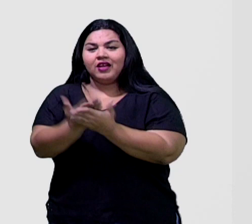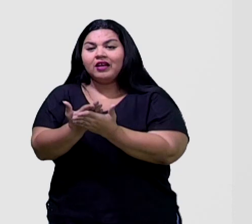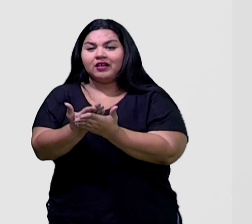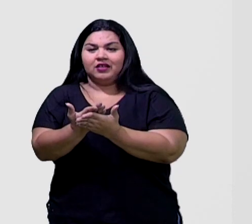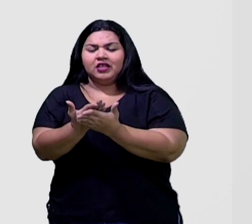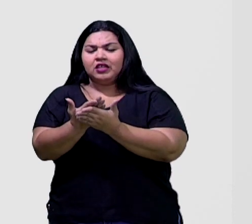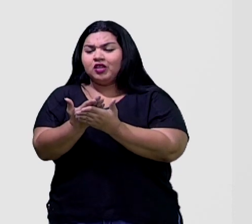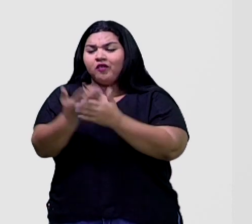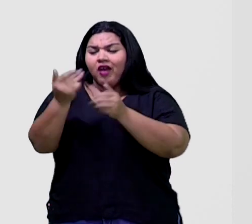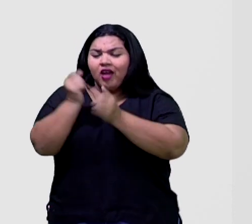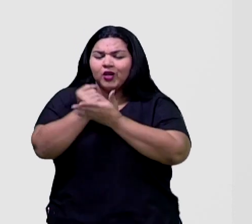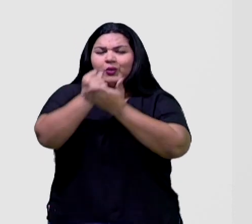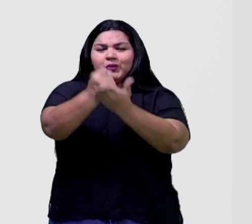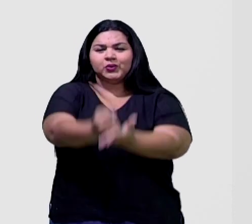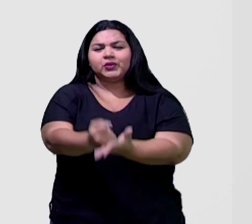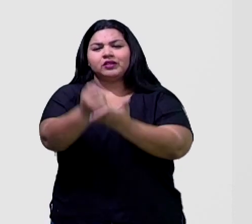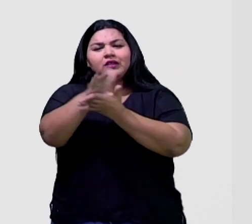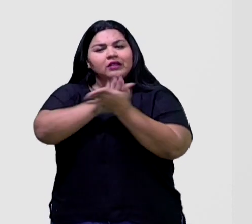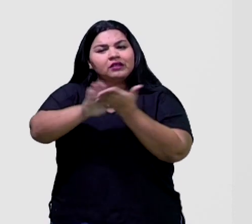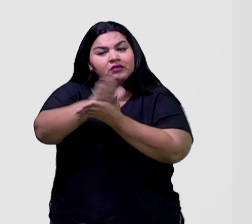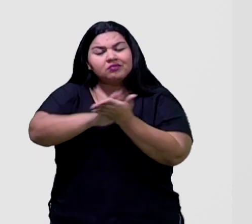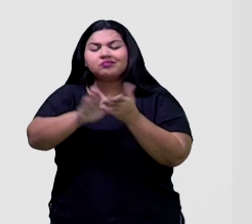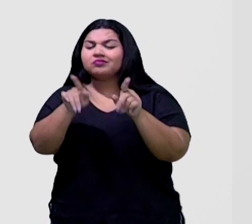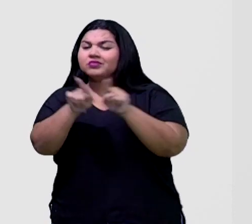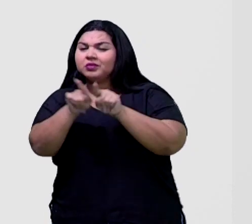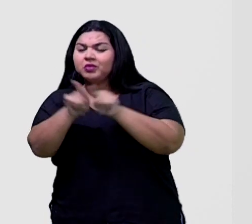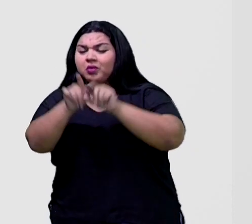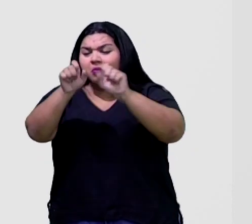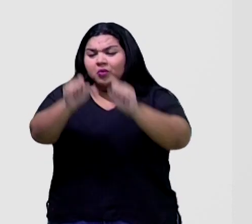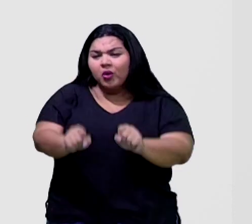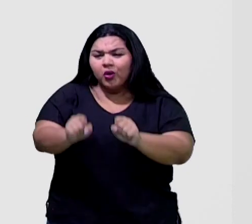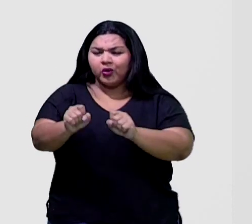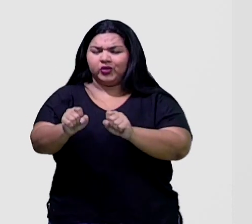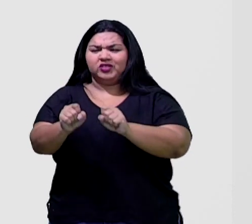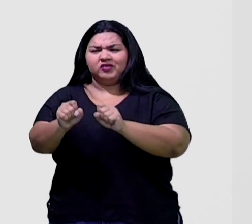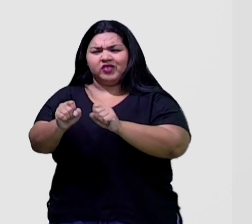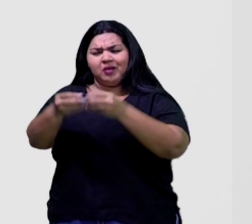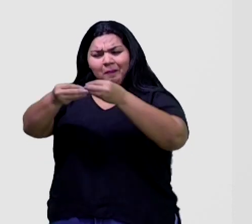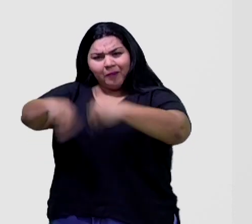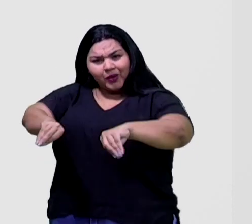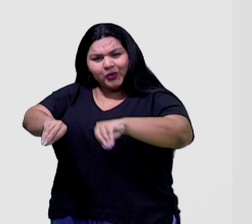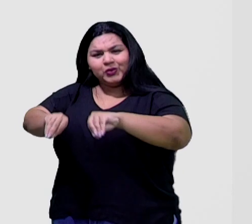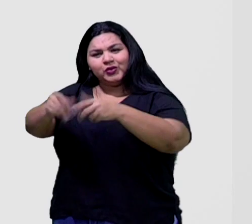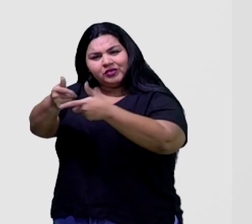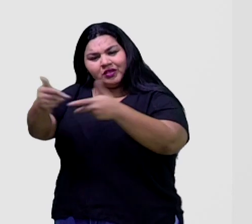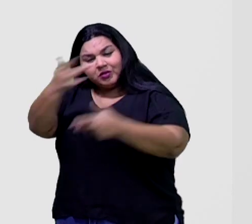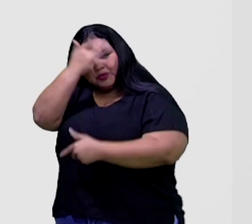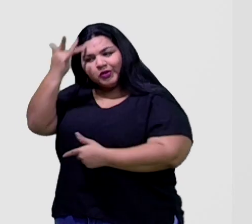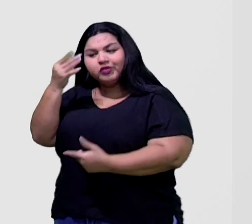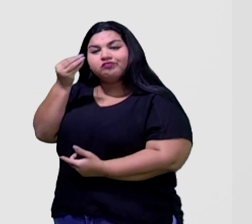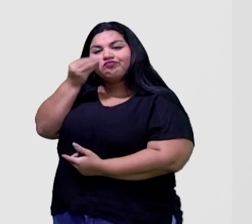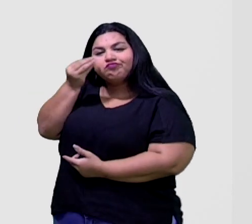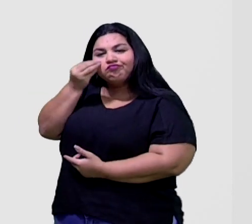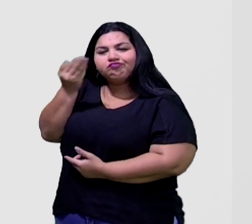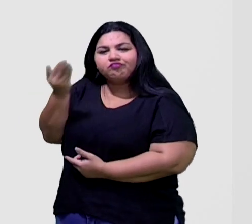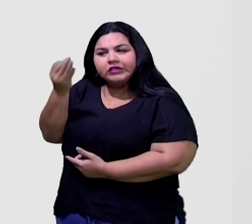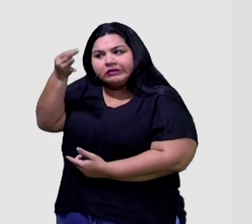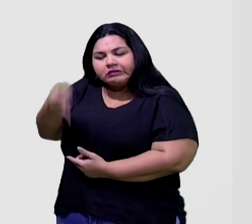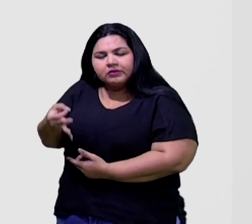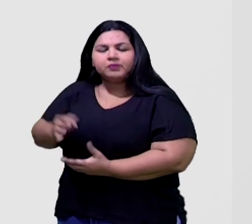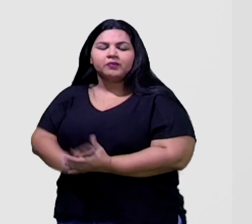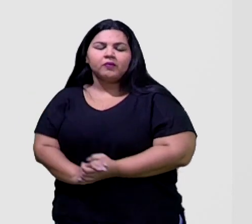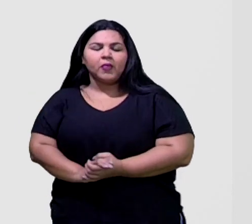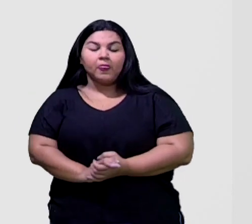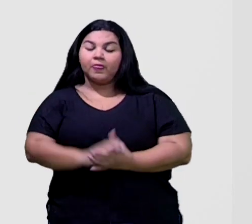vai contribuir, não é? Que pode até mesmo prejudicar quem está ali para prestar atenção, tá bom? Então, em relação